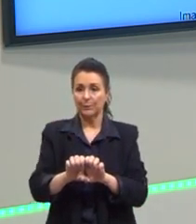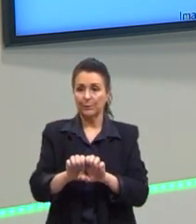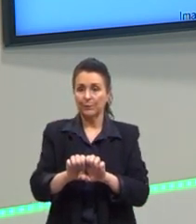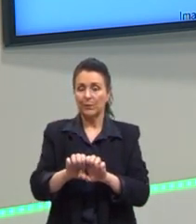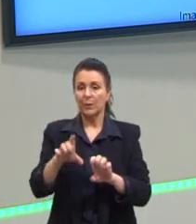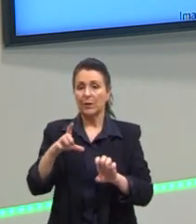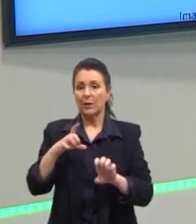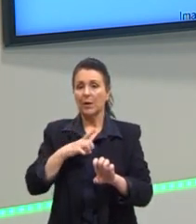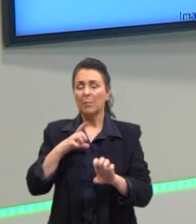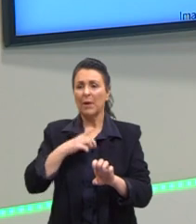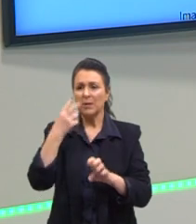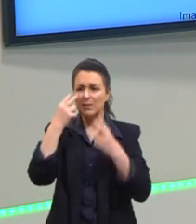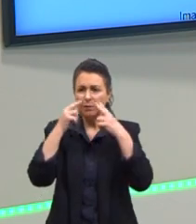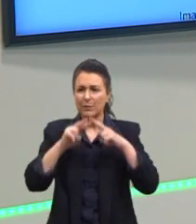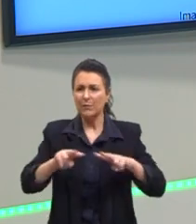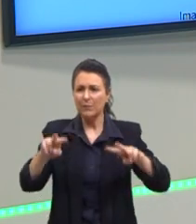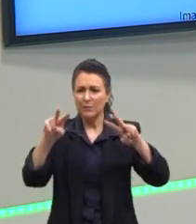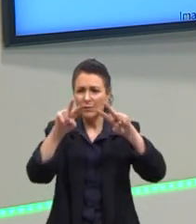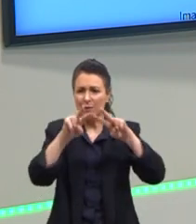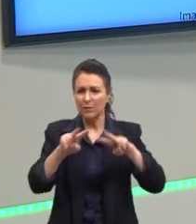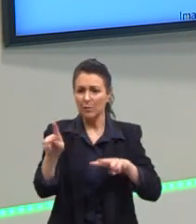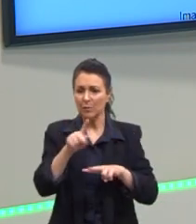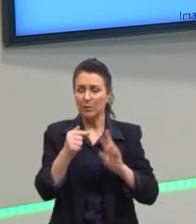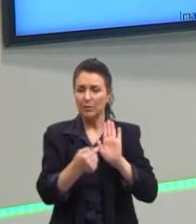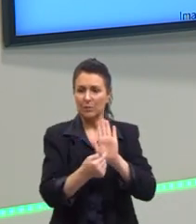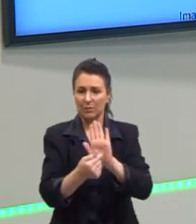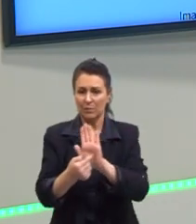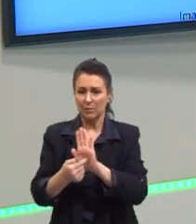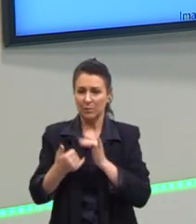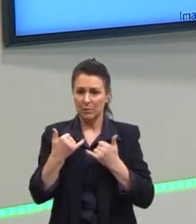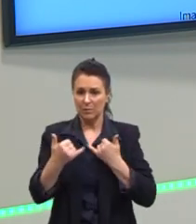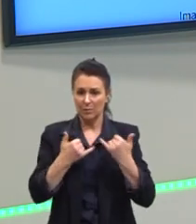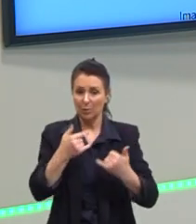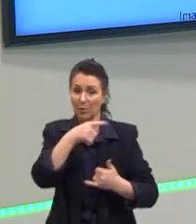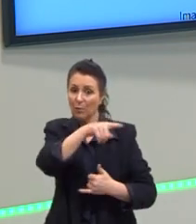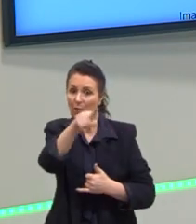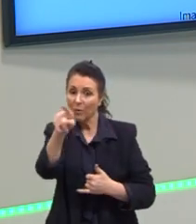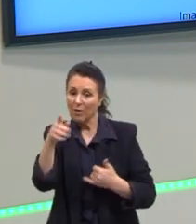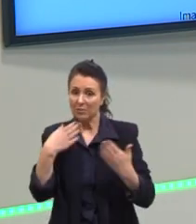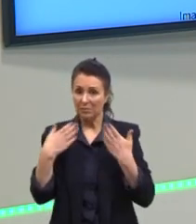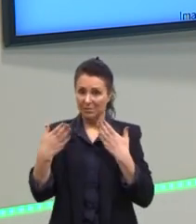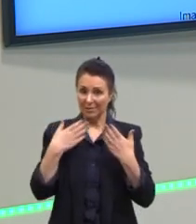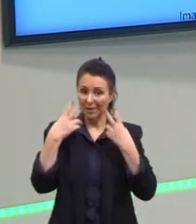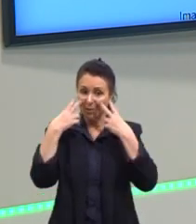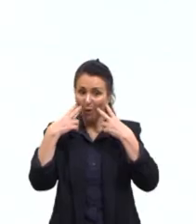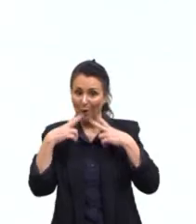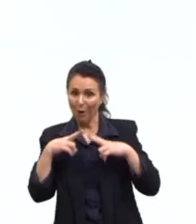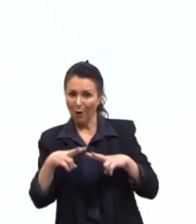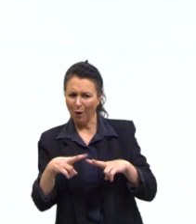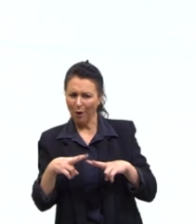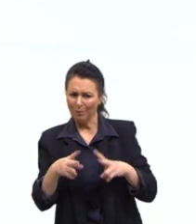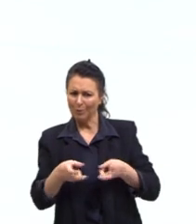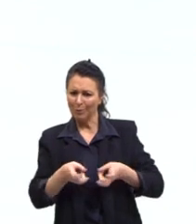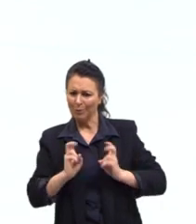é mais visível. Eu trouxe exemplos para vocês analisarem com os olhinhos de vocês.